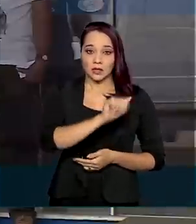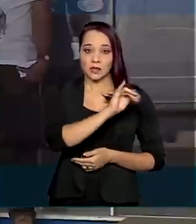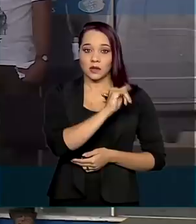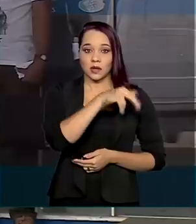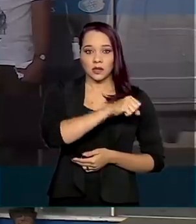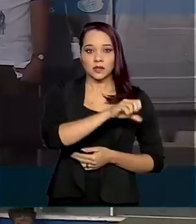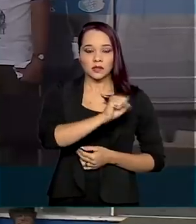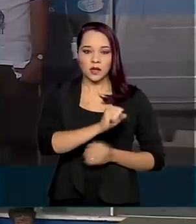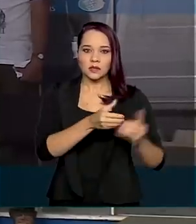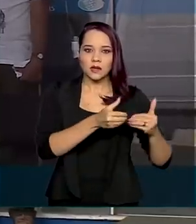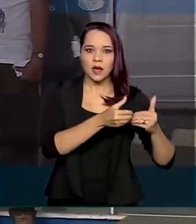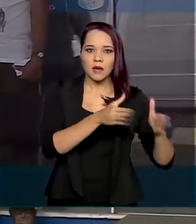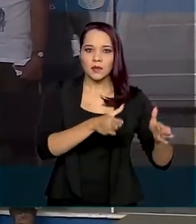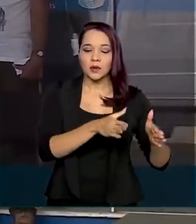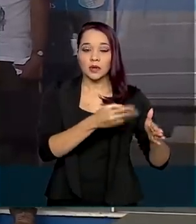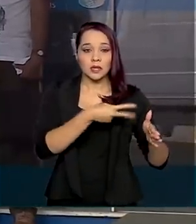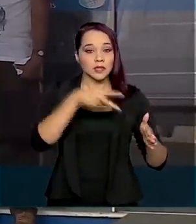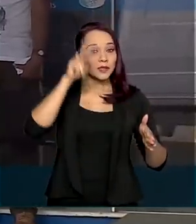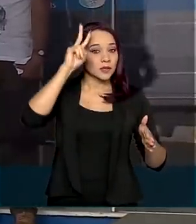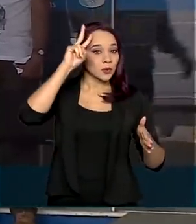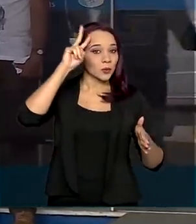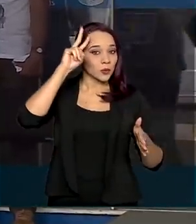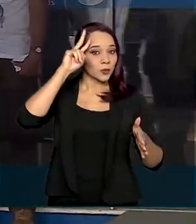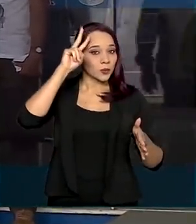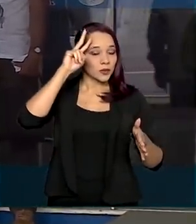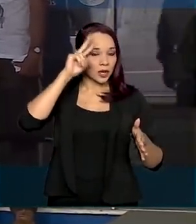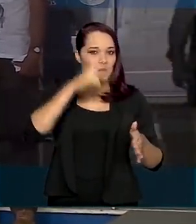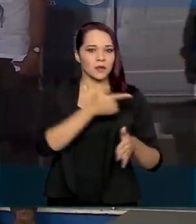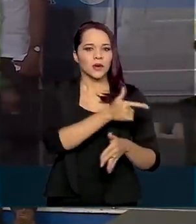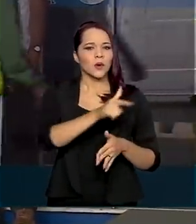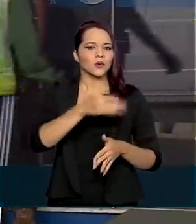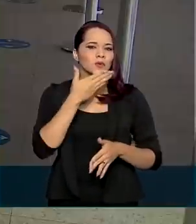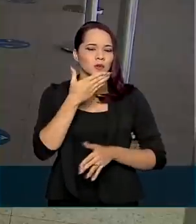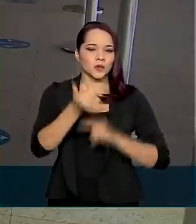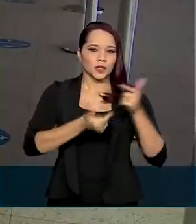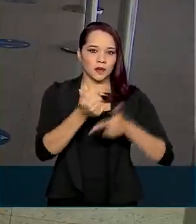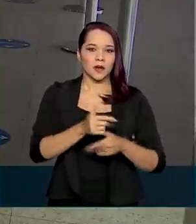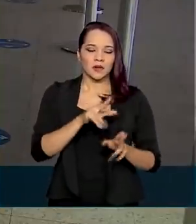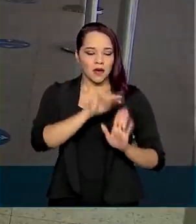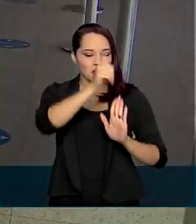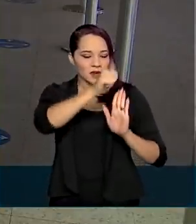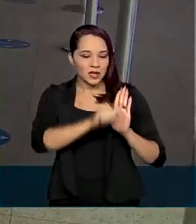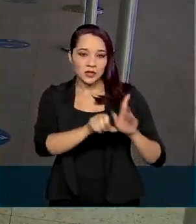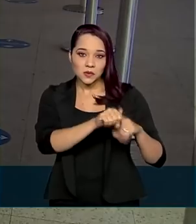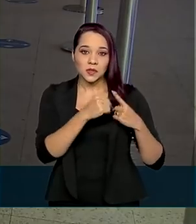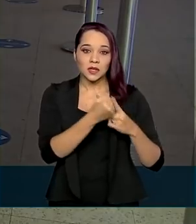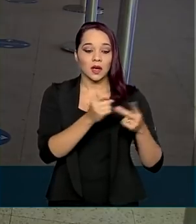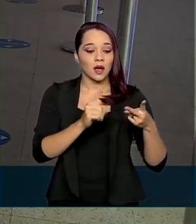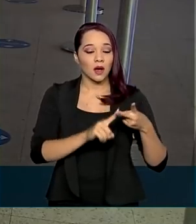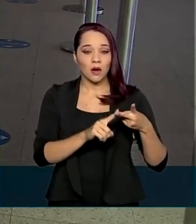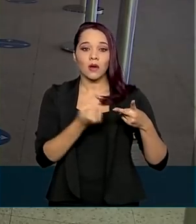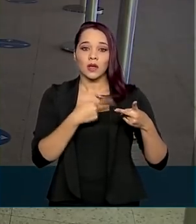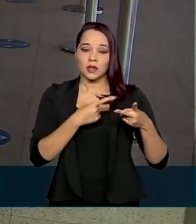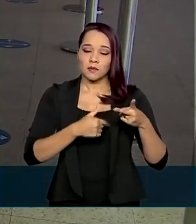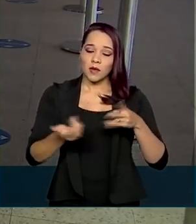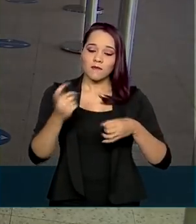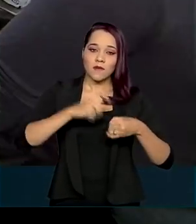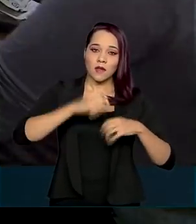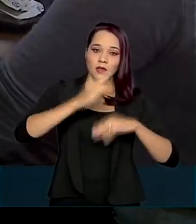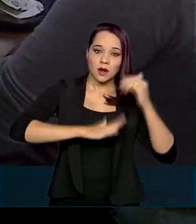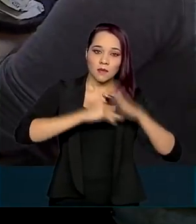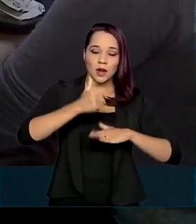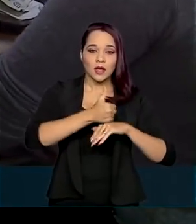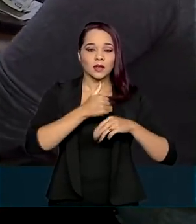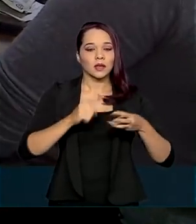estão abertas desde a última segunda-feira para os outros serviços, como avaliação social, reabilitação profissional